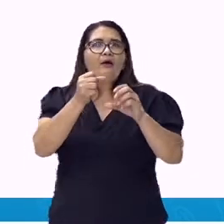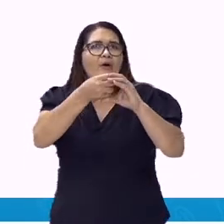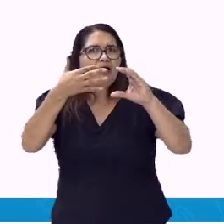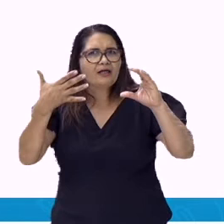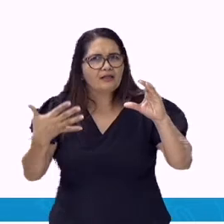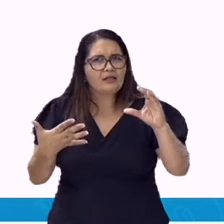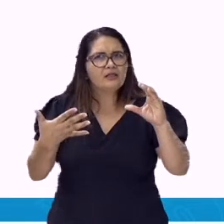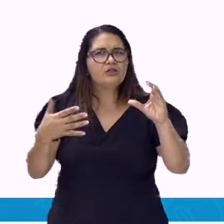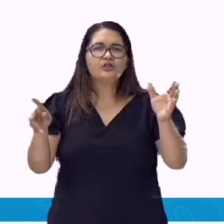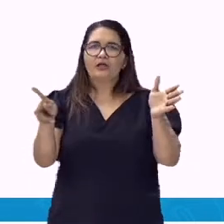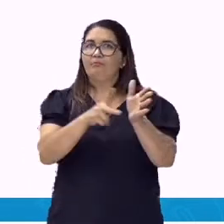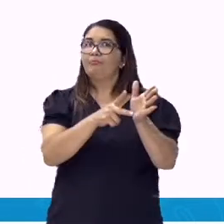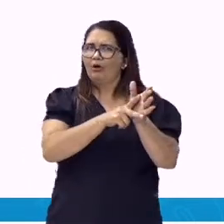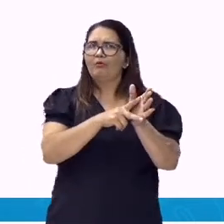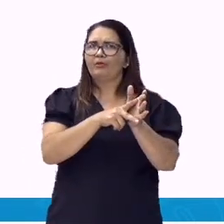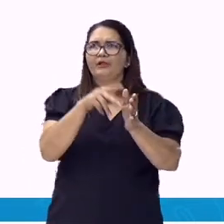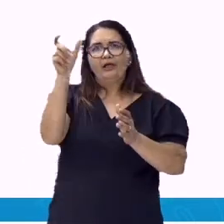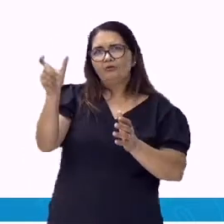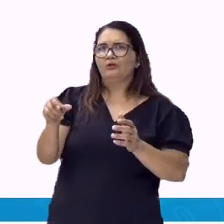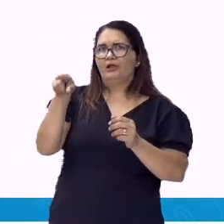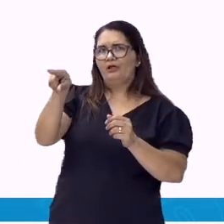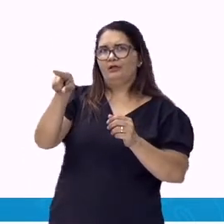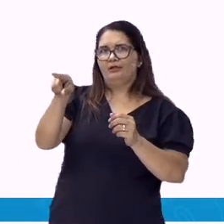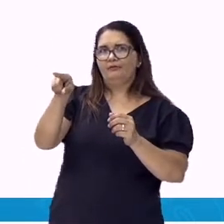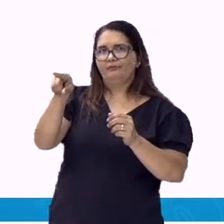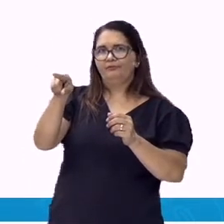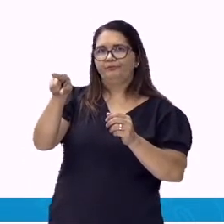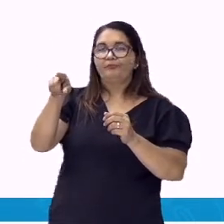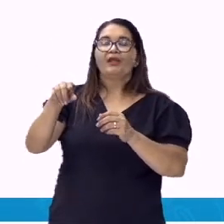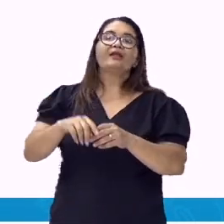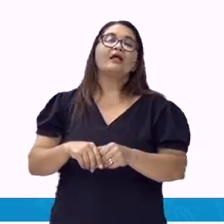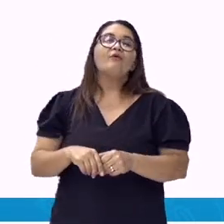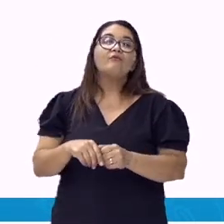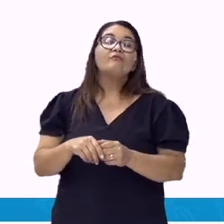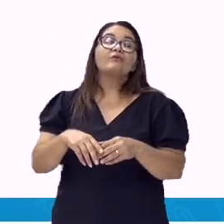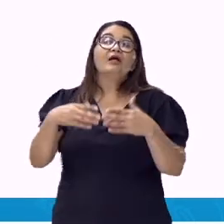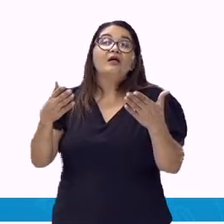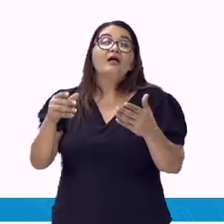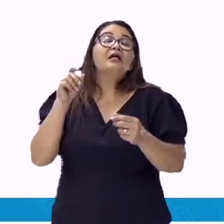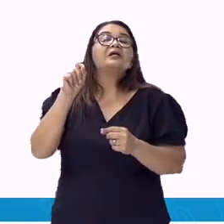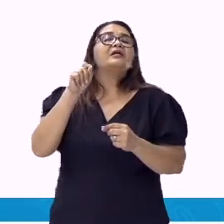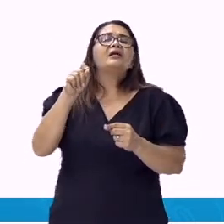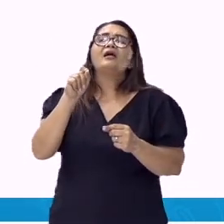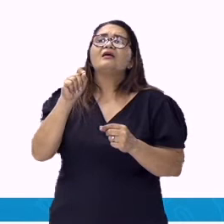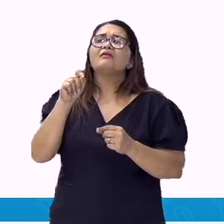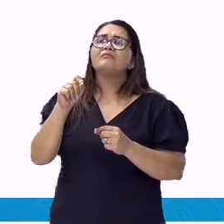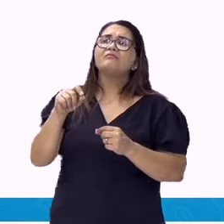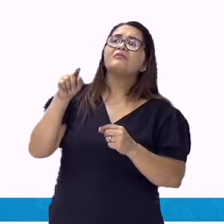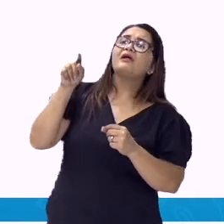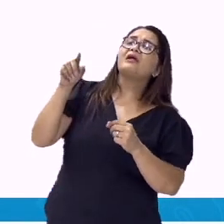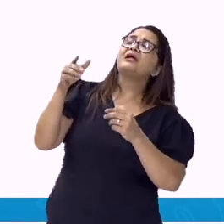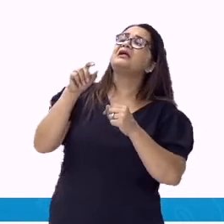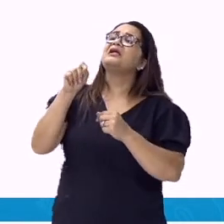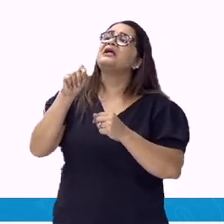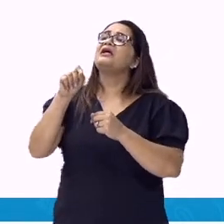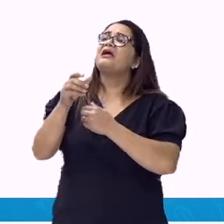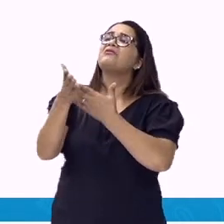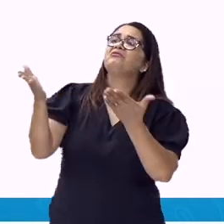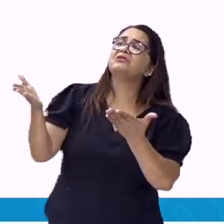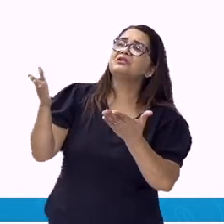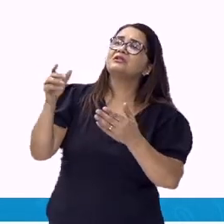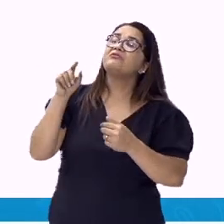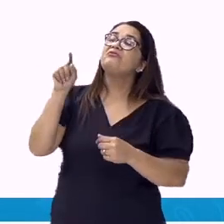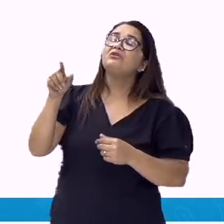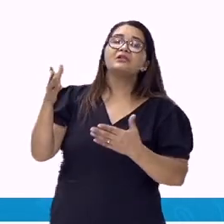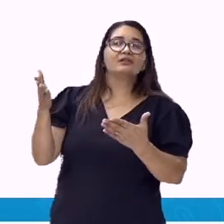Estamos falando de orações que contenham o verbo ser. Exemplo. Quem sois? Quem eram os